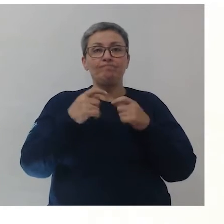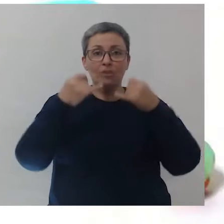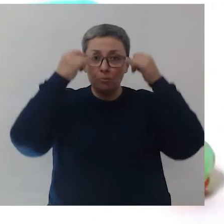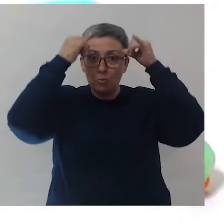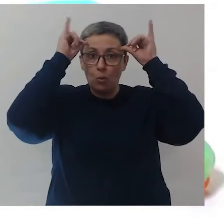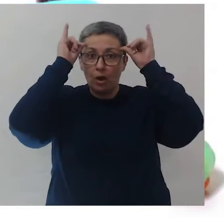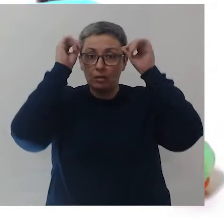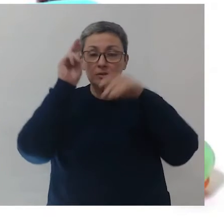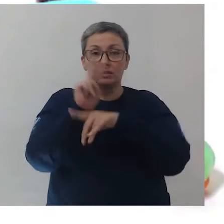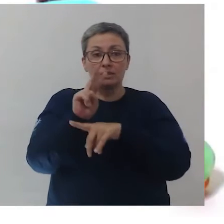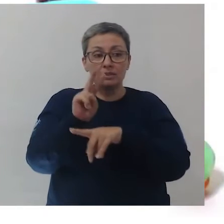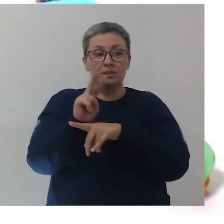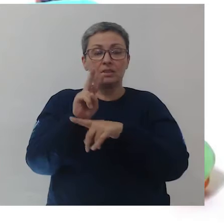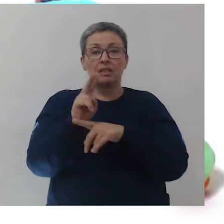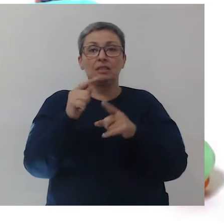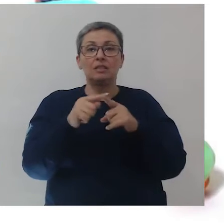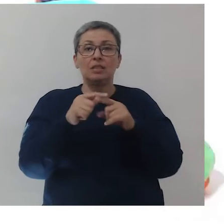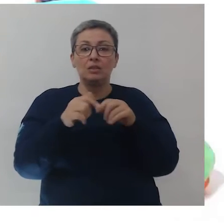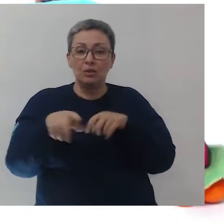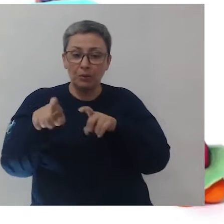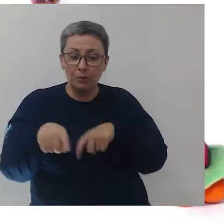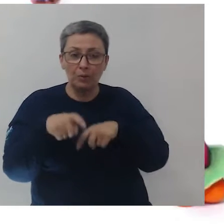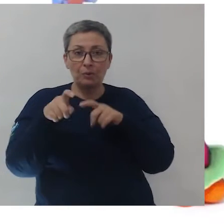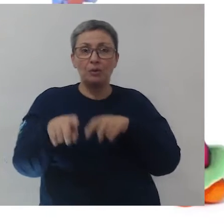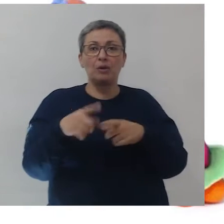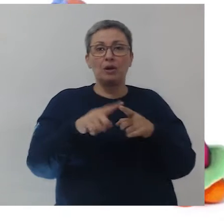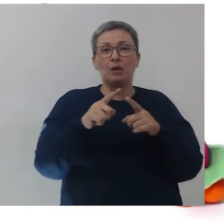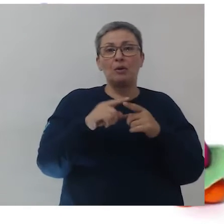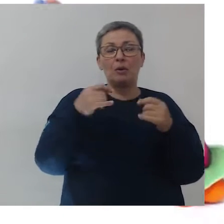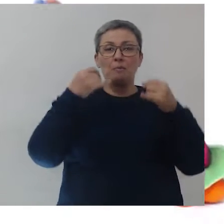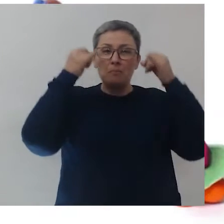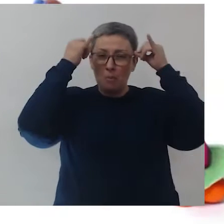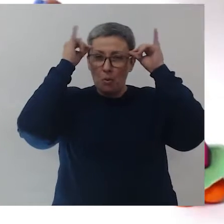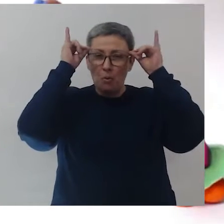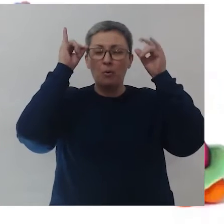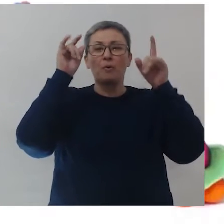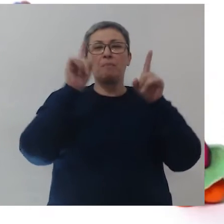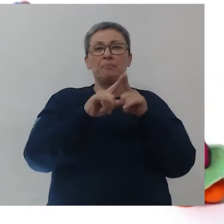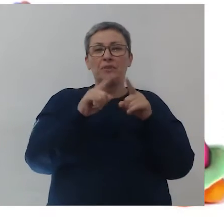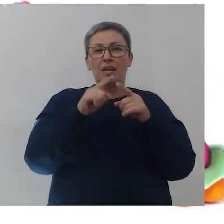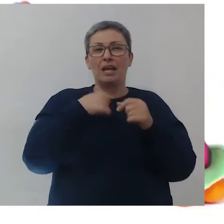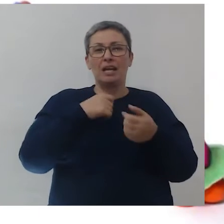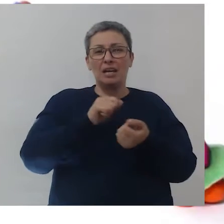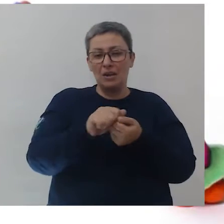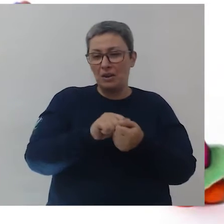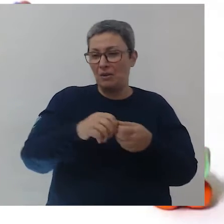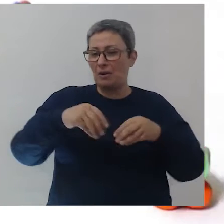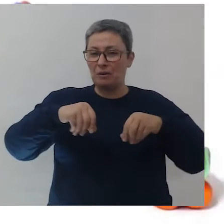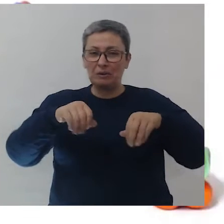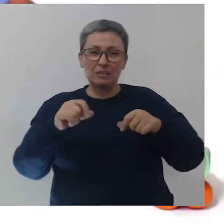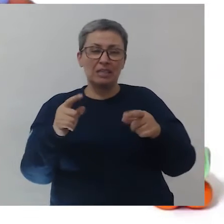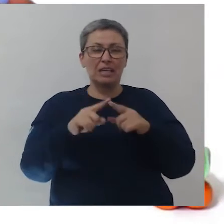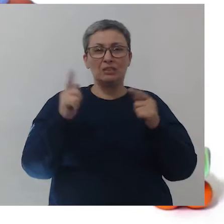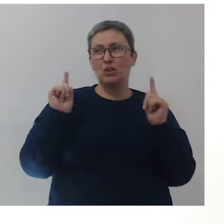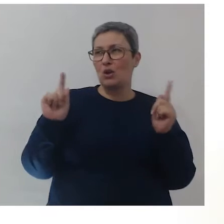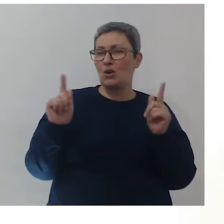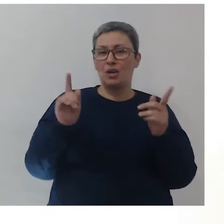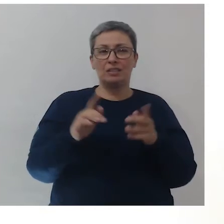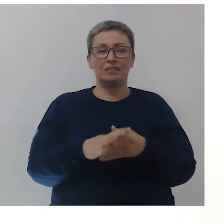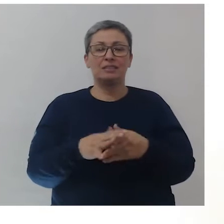gado. Aí a gente, né? Quando a gente na roça, a lidava com boi, guia-boi, arava a terra, agrandiava.